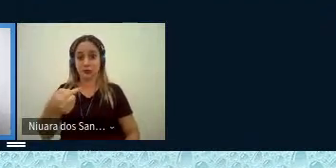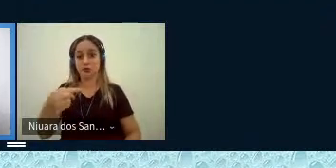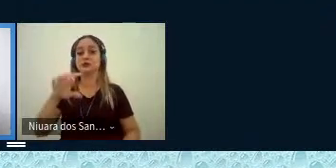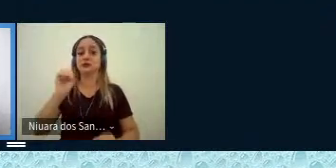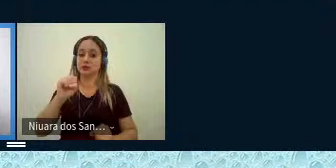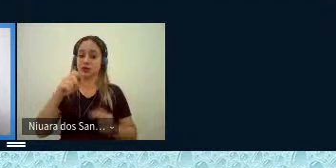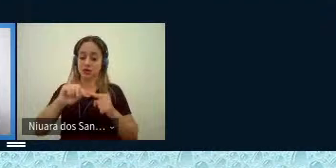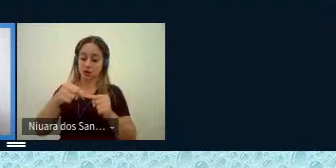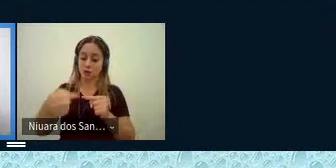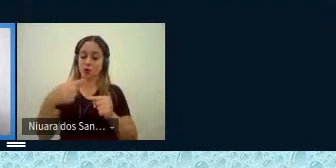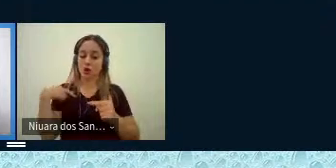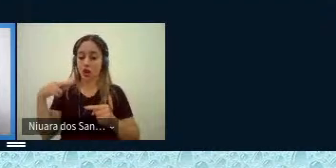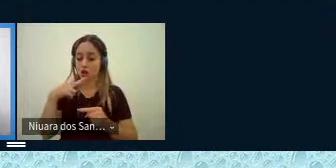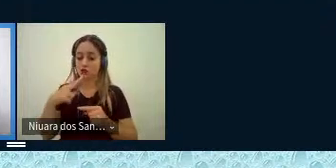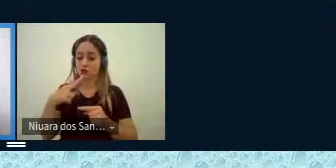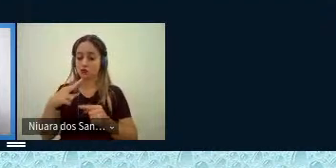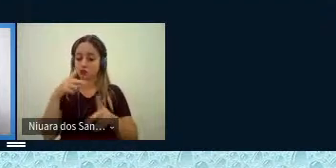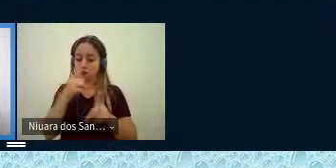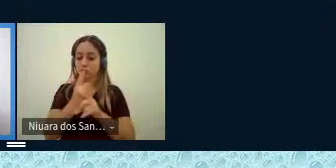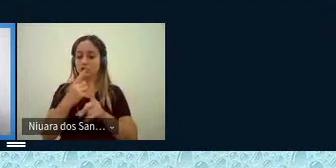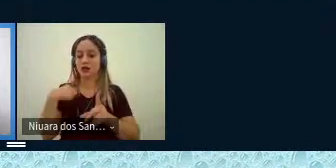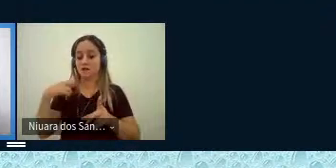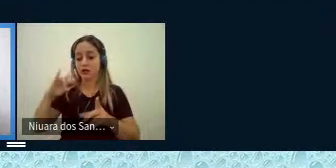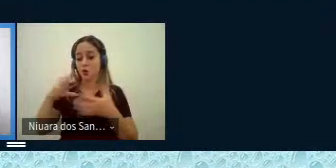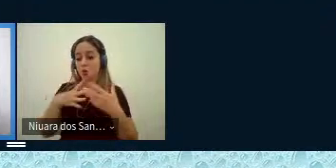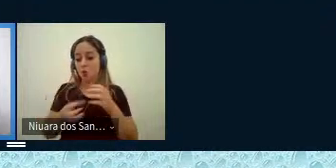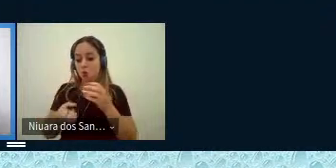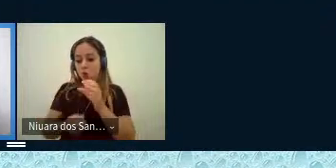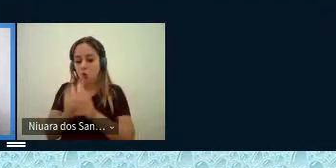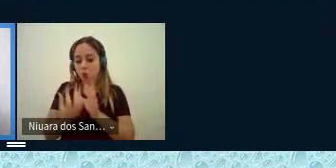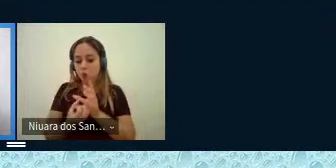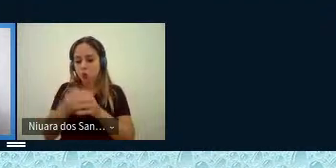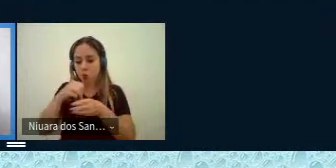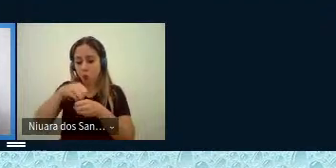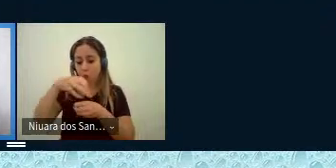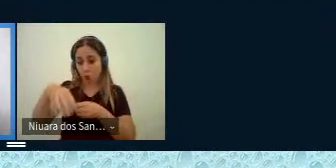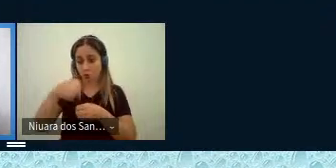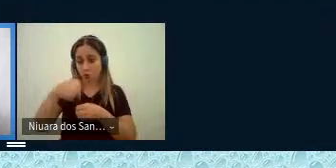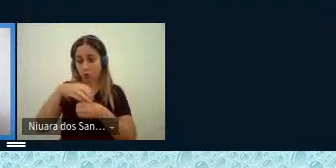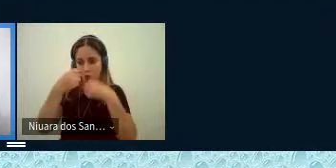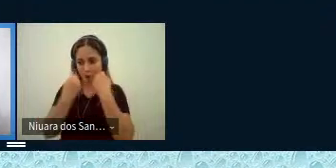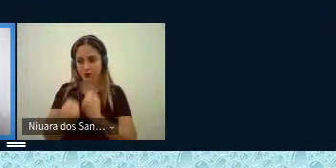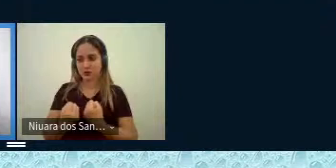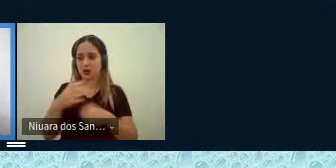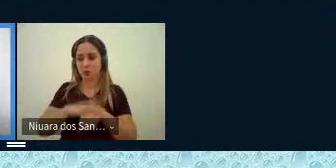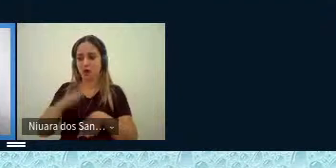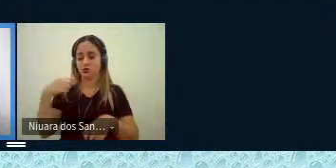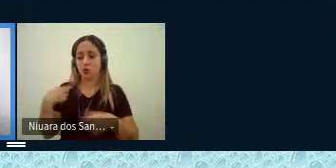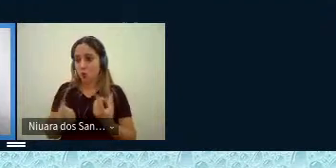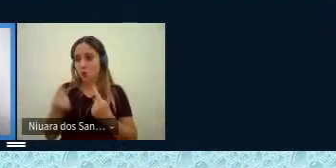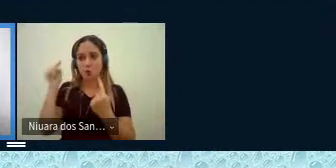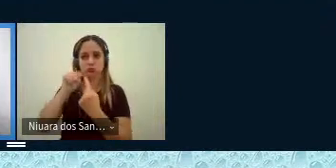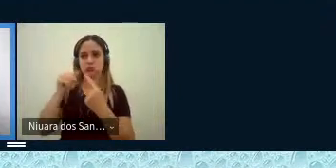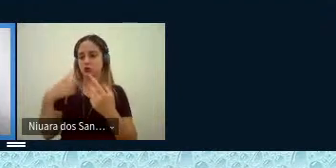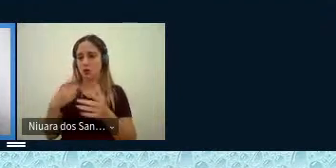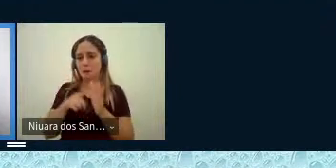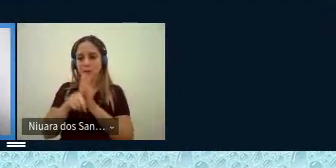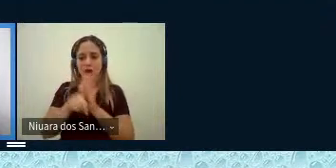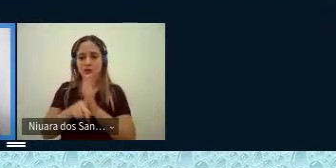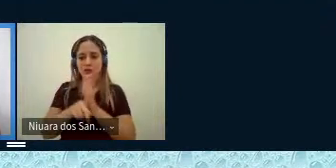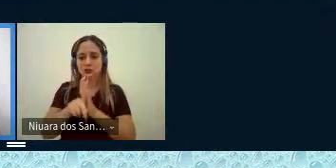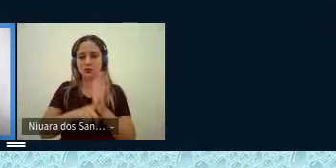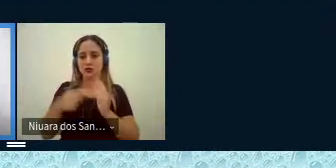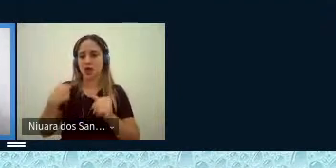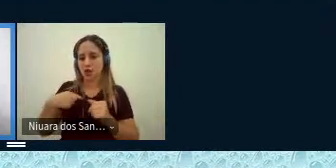resposta é que você vai ter um conteúdo mais consistente enquanto objeto de pesquisa. E aí eu fui, eu